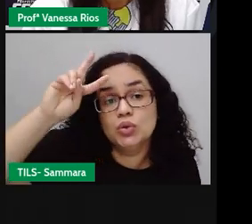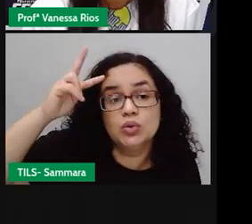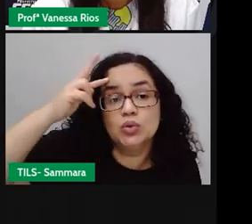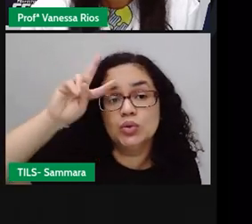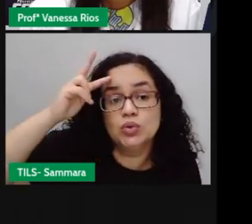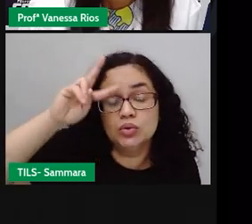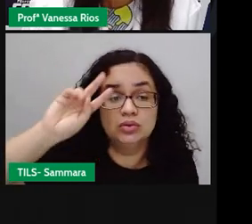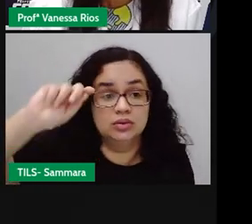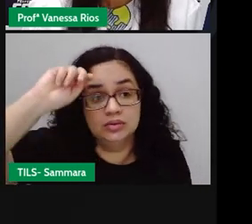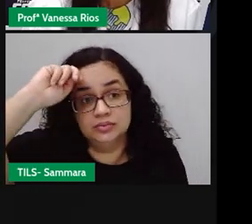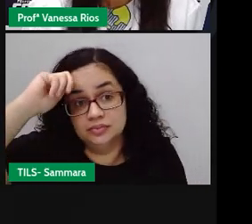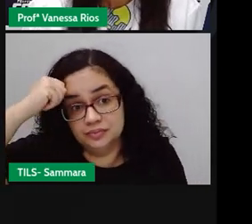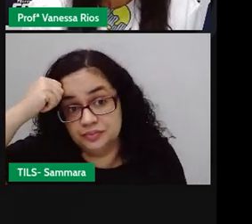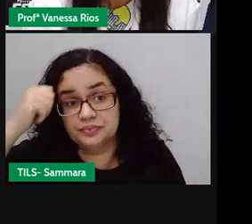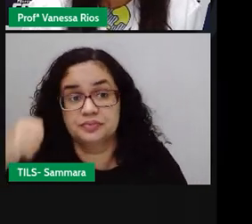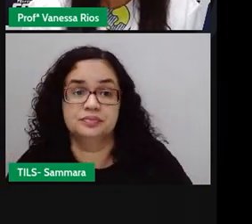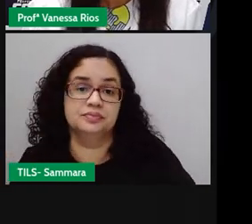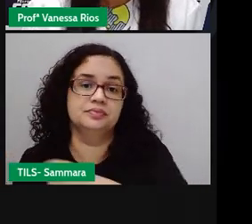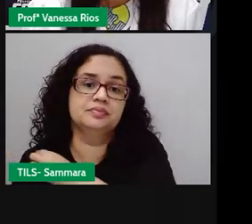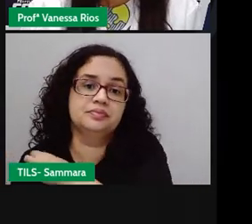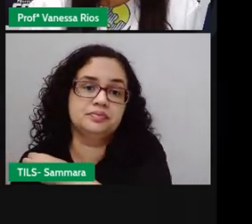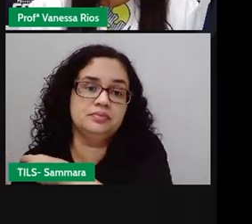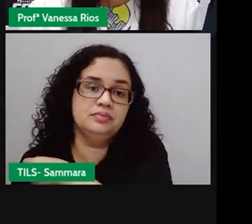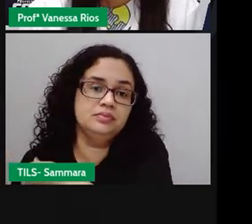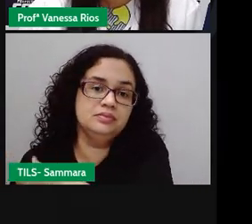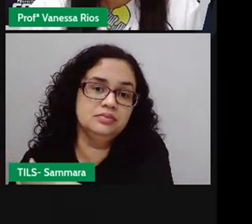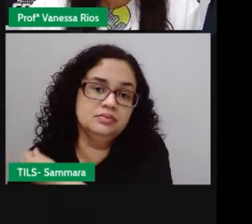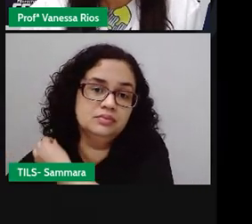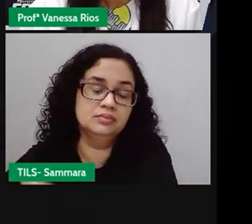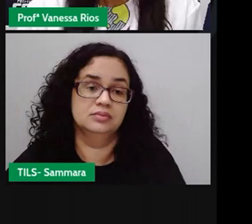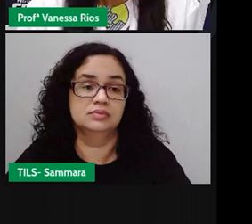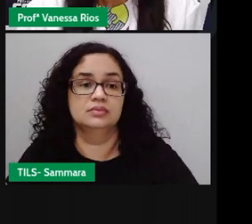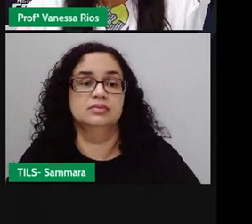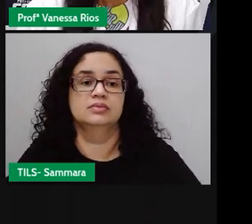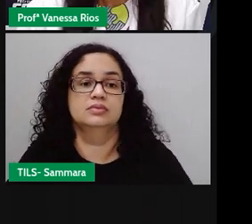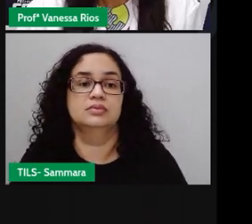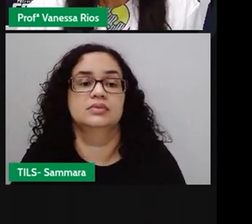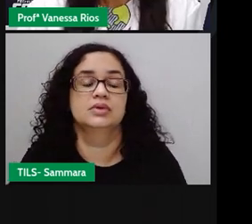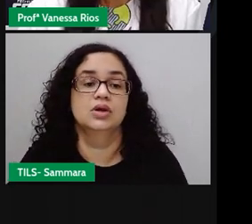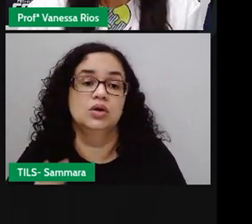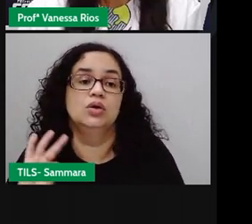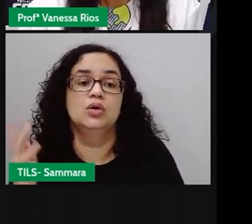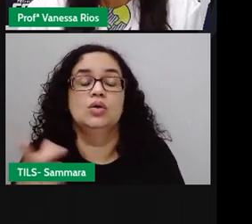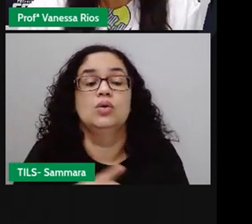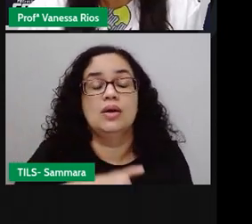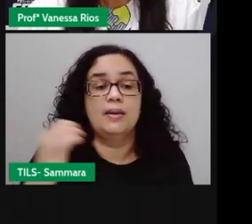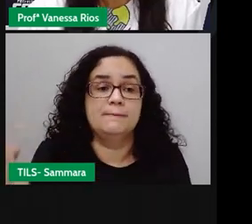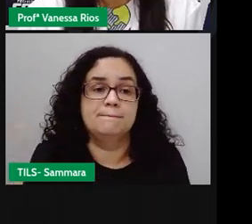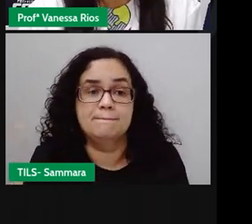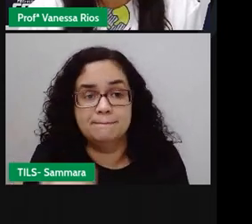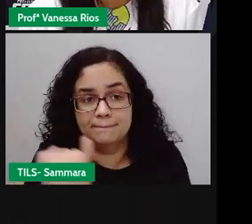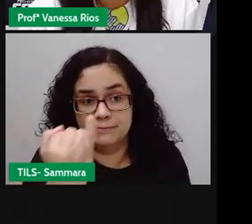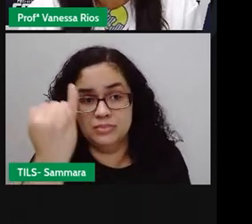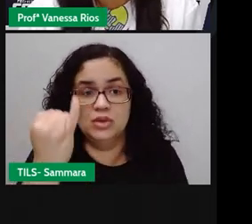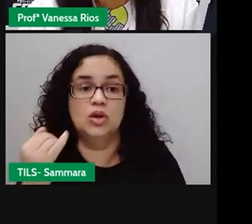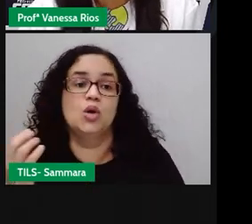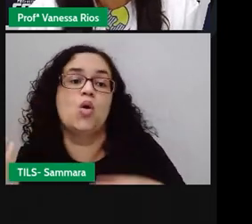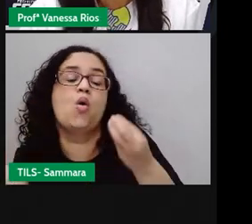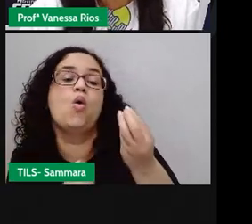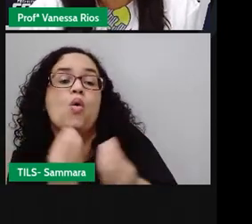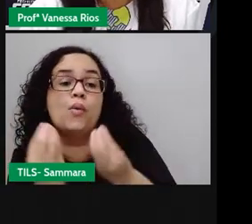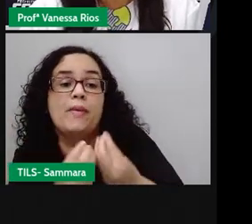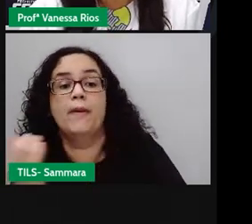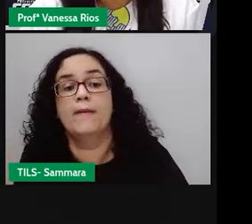lá da África. Exaltando, não é? E tornando importante, mostrando como é